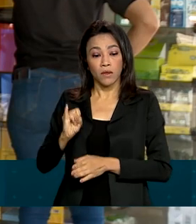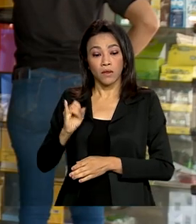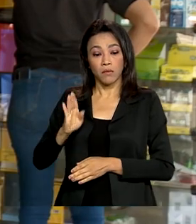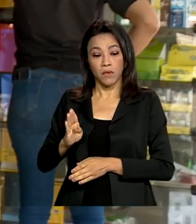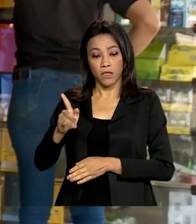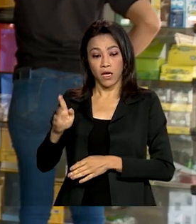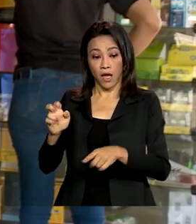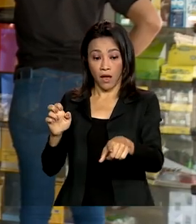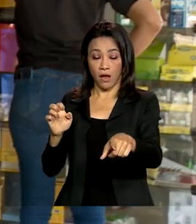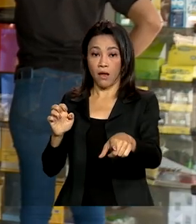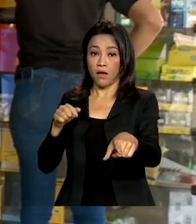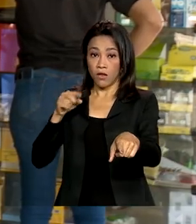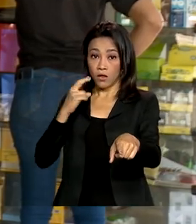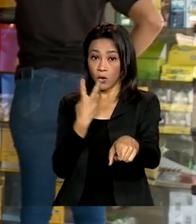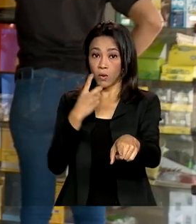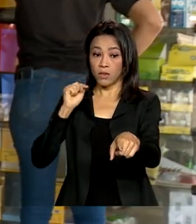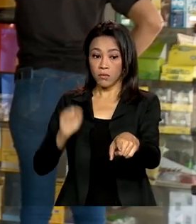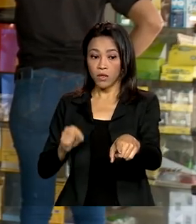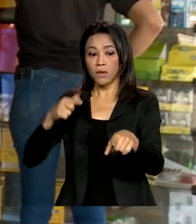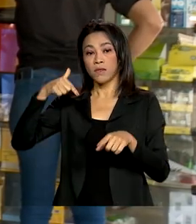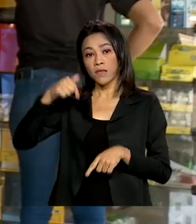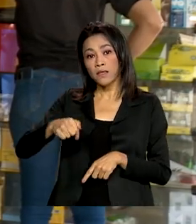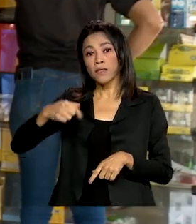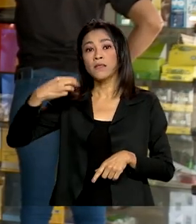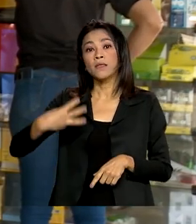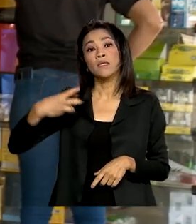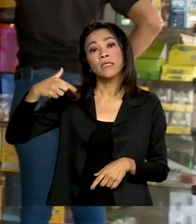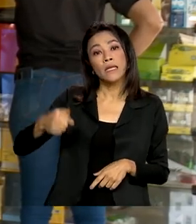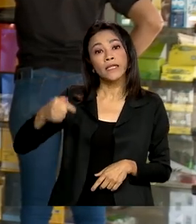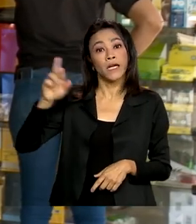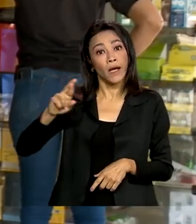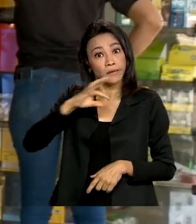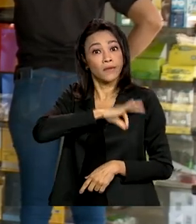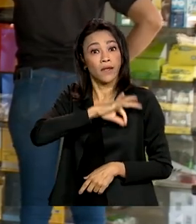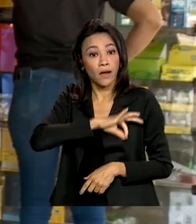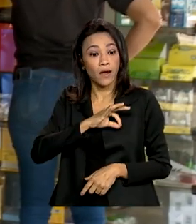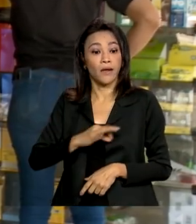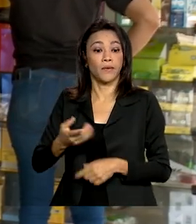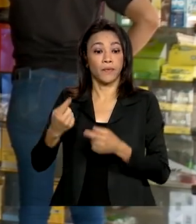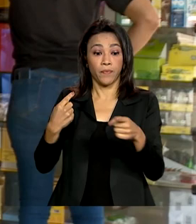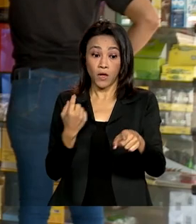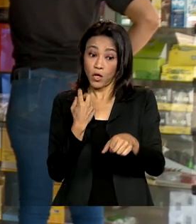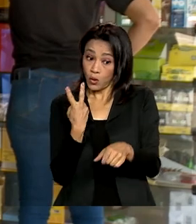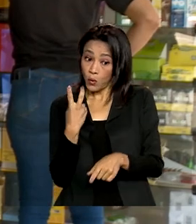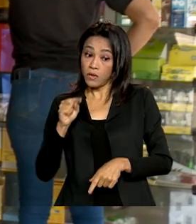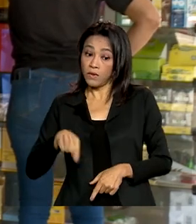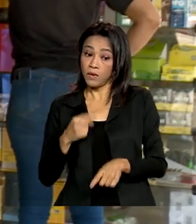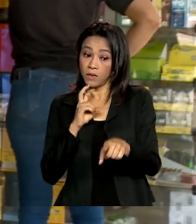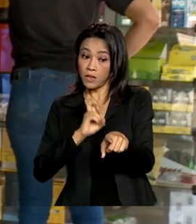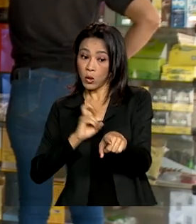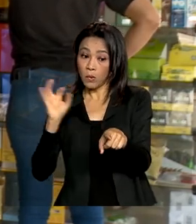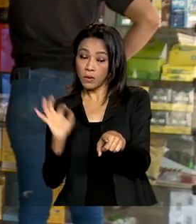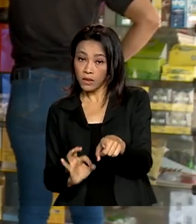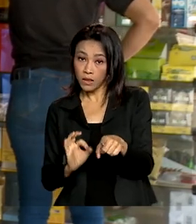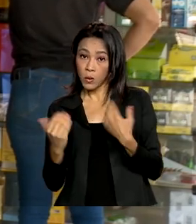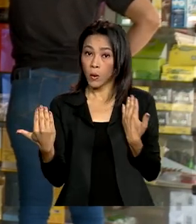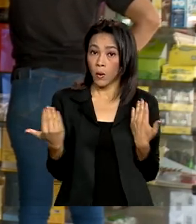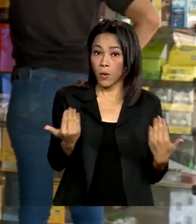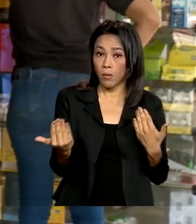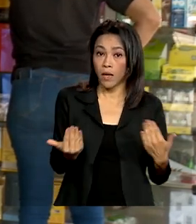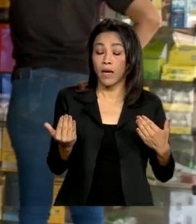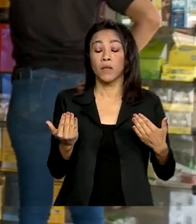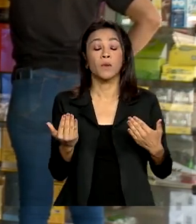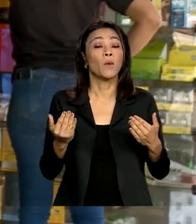está em R$ 2.737, valor 2,5% maior quando comparado com o